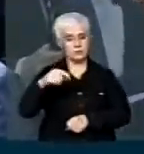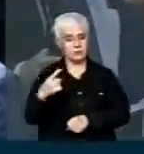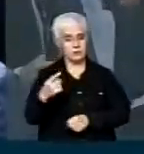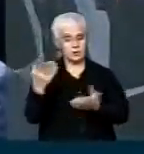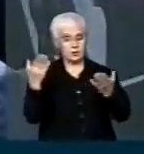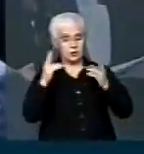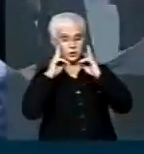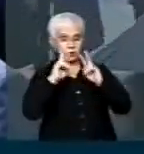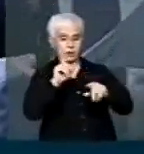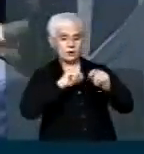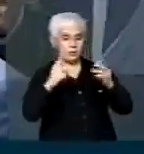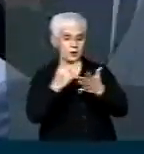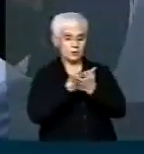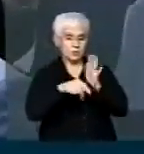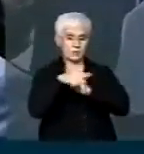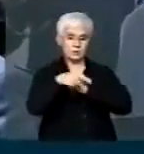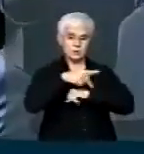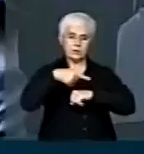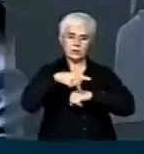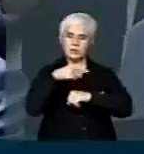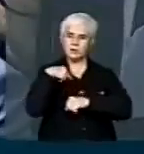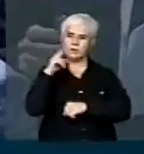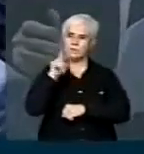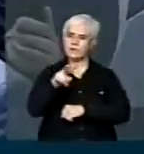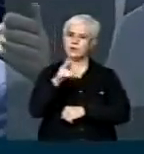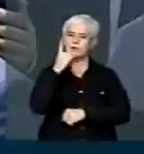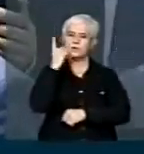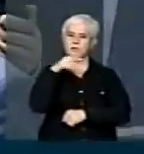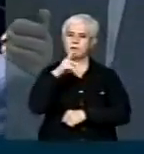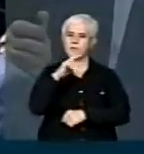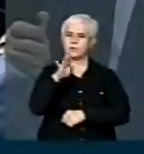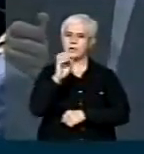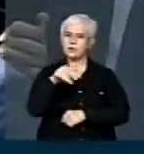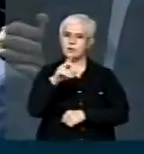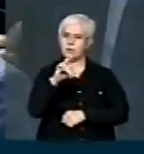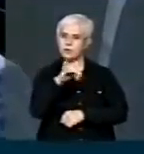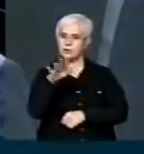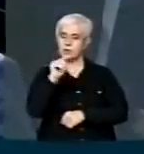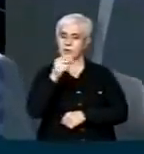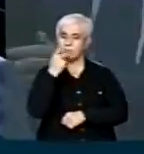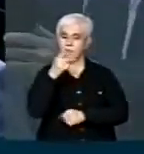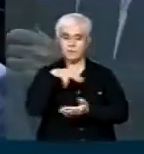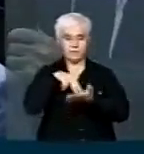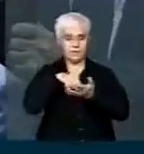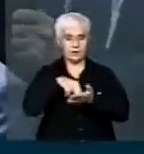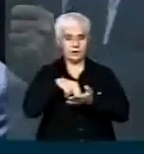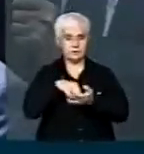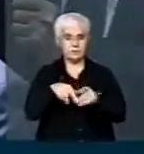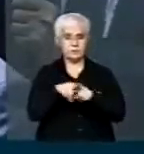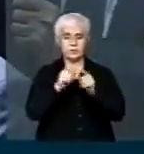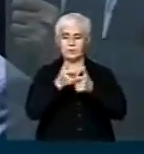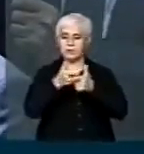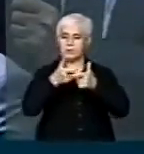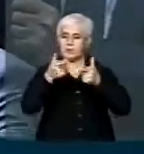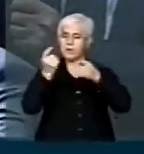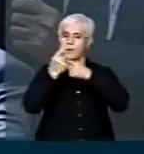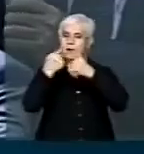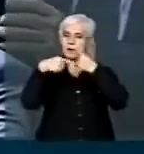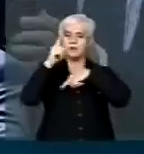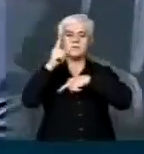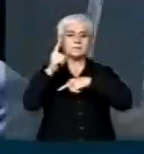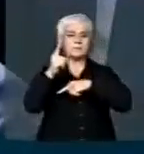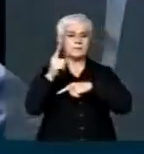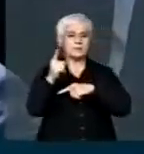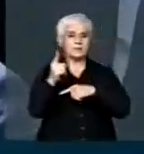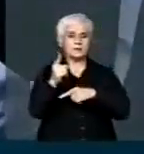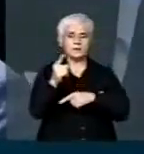resultado que deu para o país eu ouvi o deputado Nilton Lima falar na tribuna na questão de avanços, meio